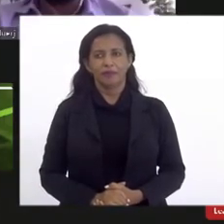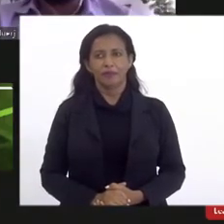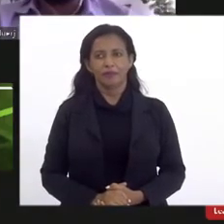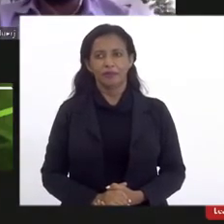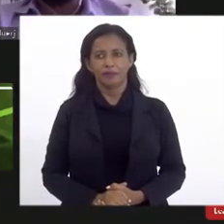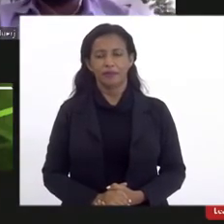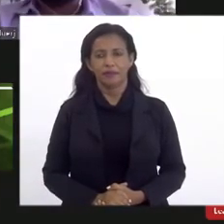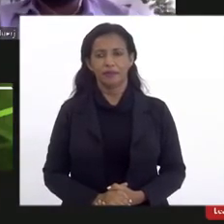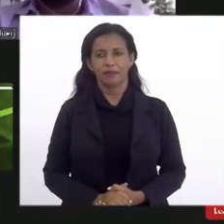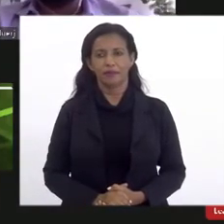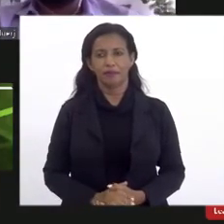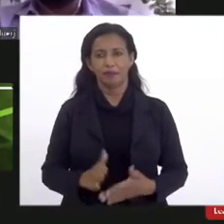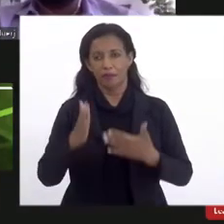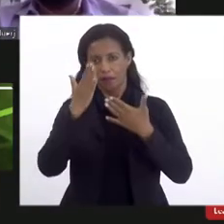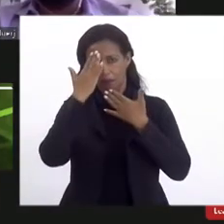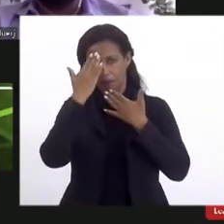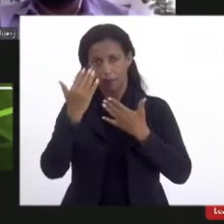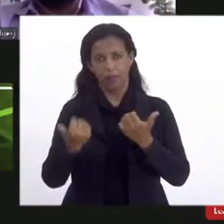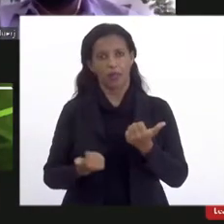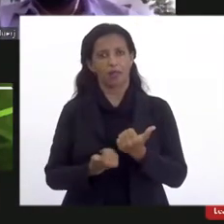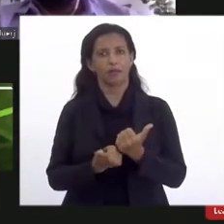Obrigado, subsecretário.